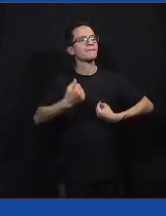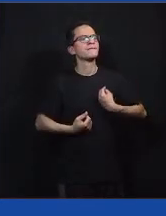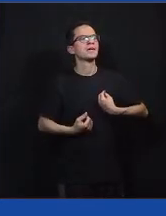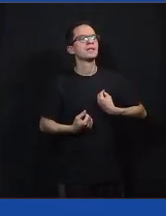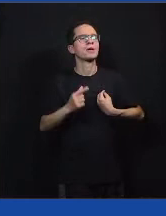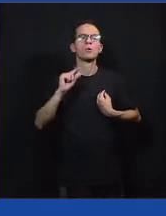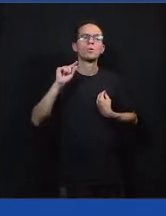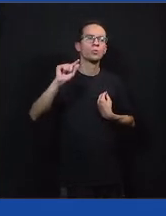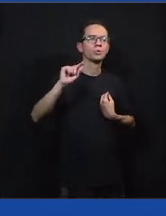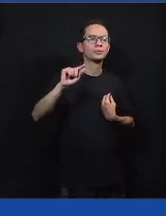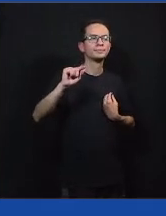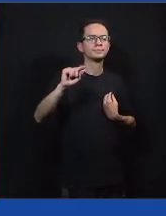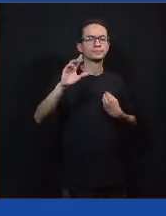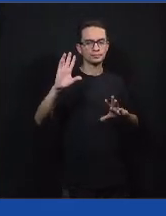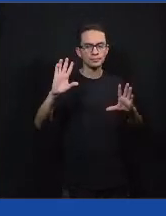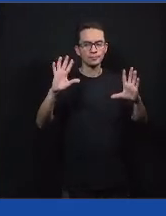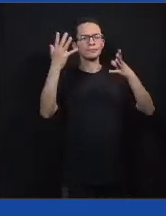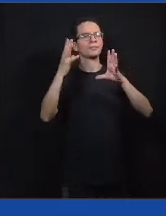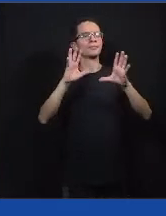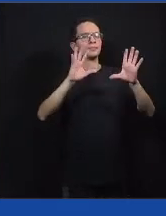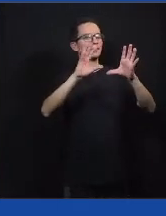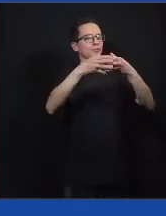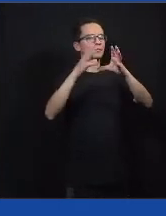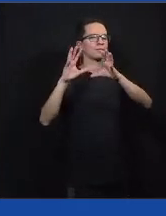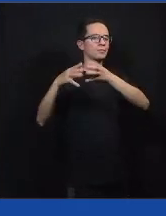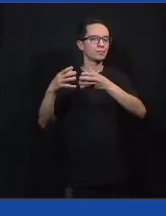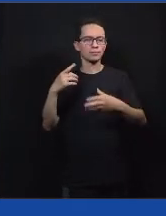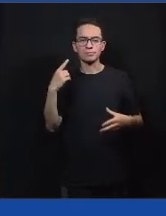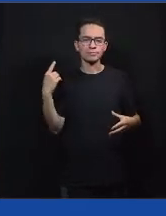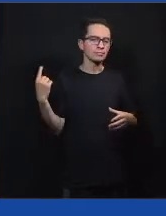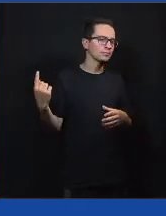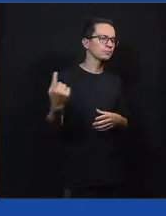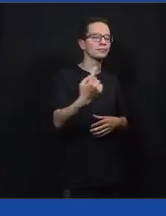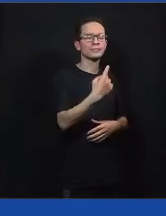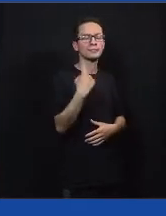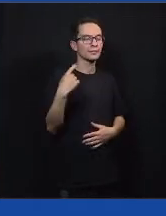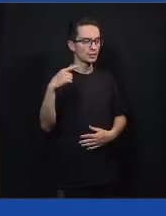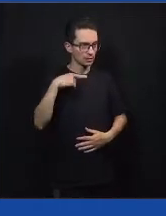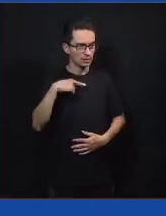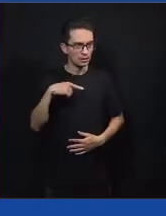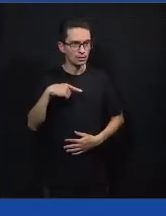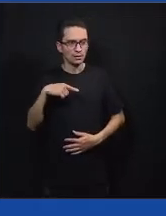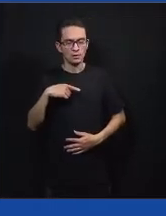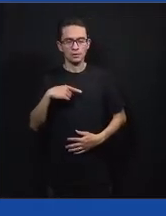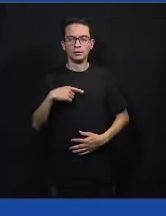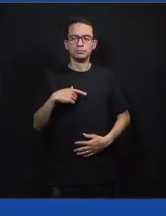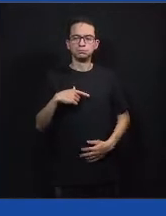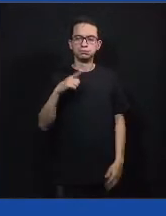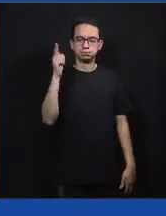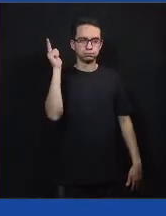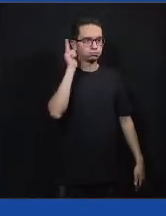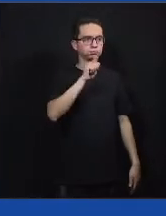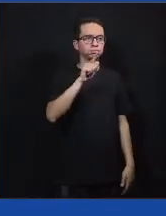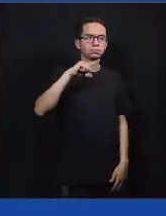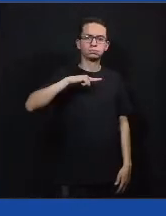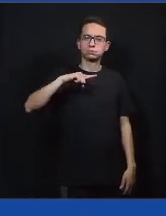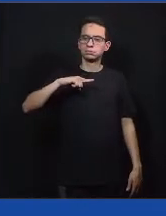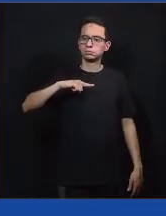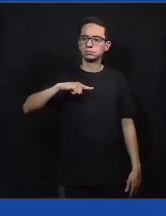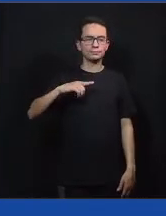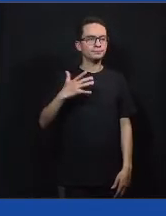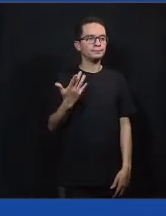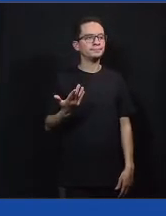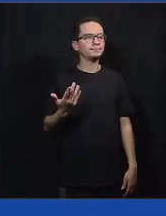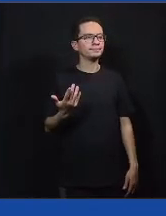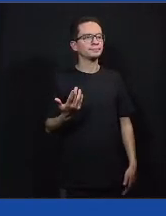acontecia nos nossos grupos, do qual sua responsa. Claro que lá a gente estava um monte de adolescente junto, de jovens